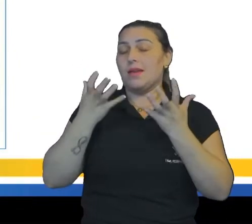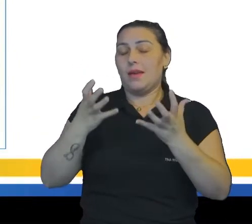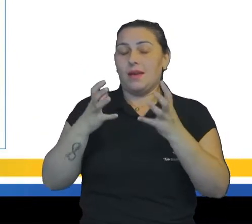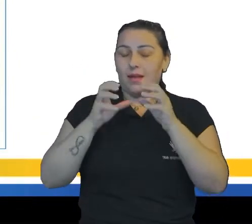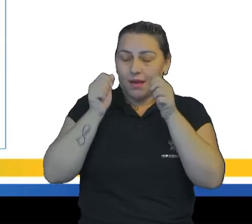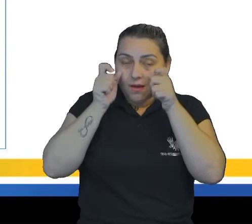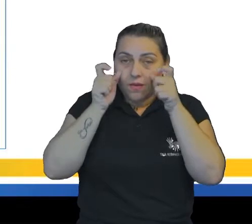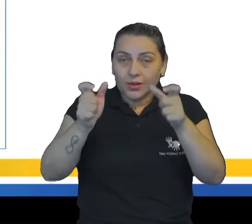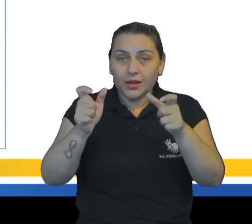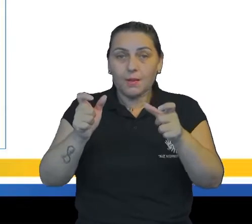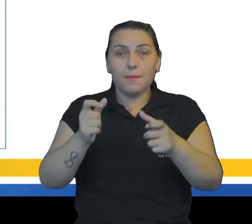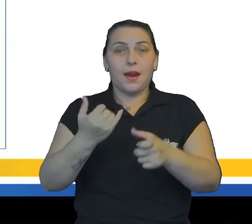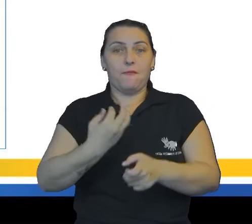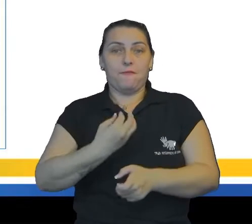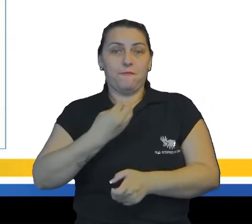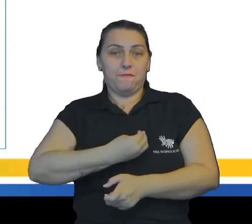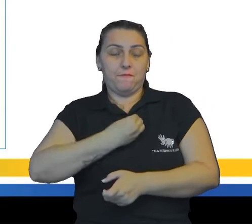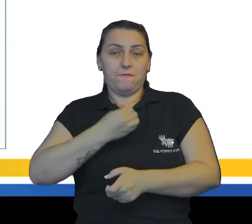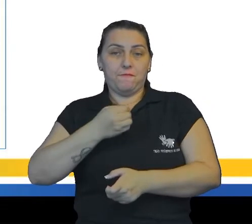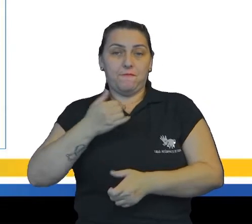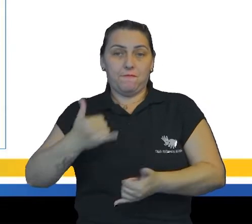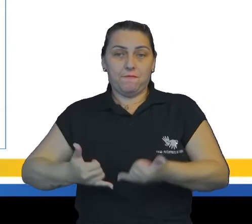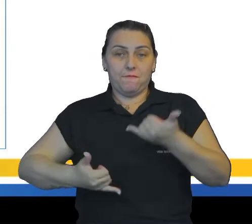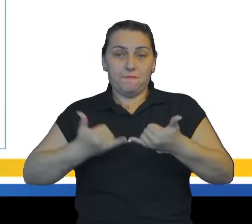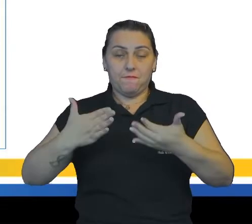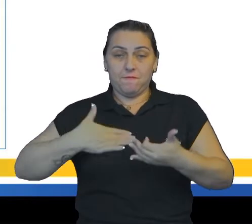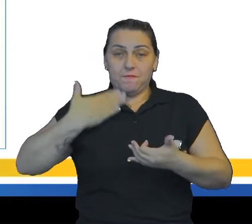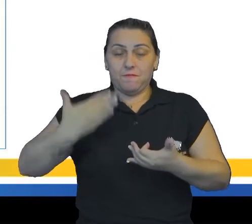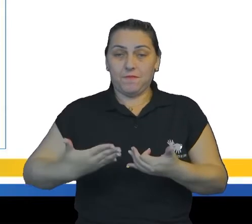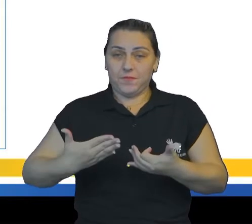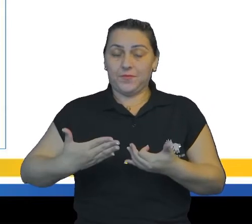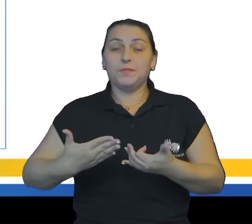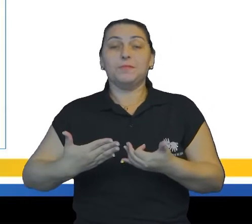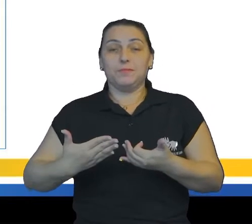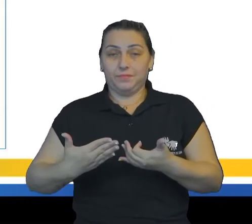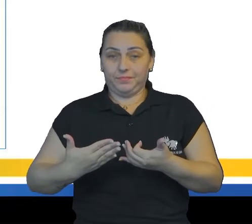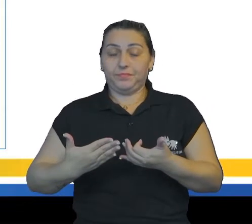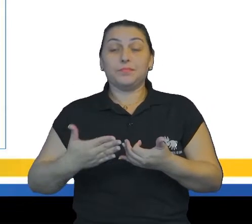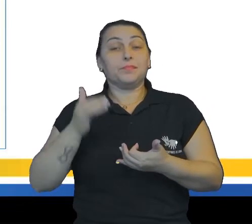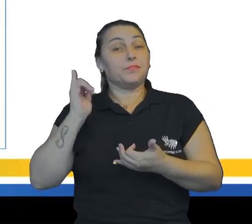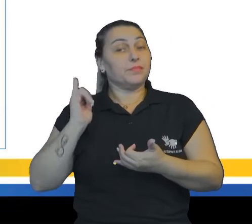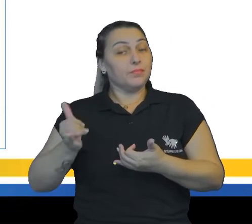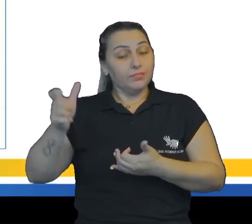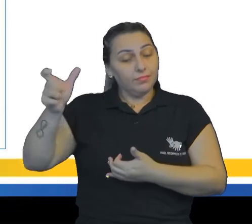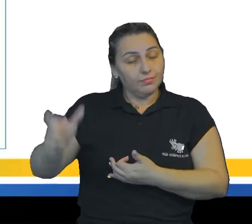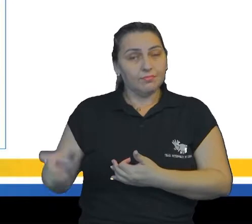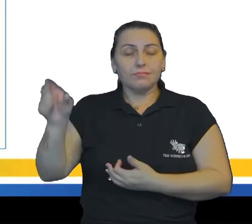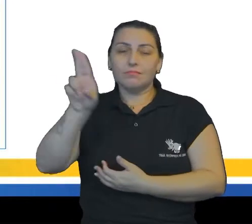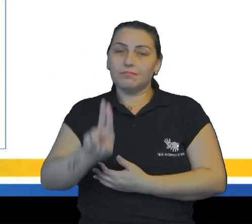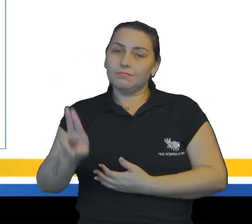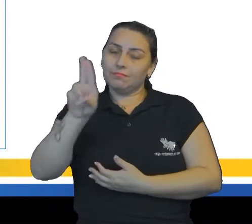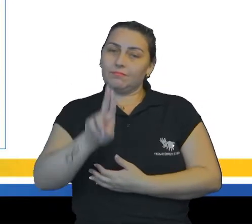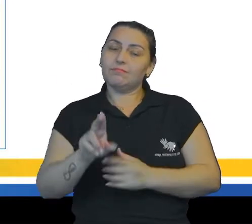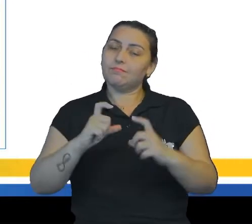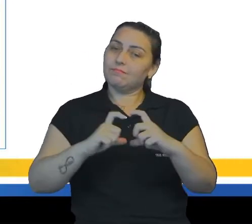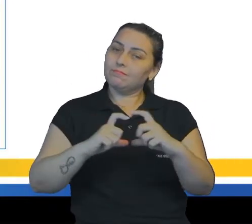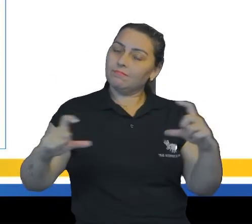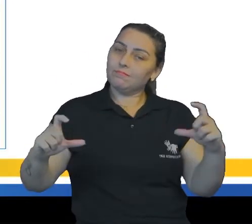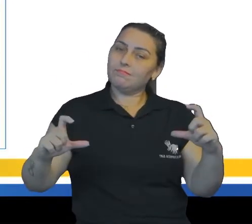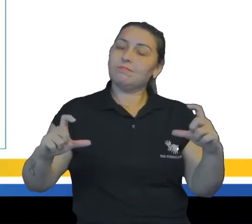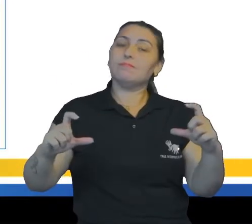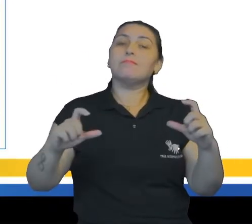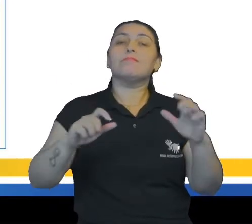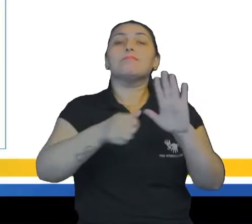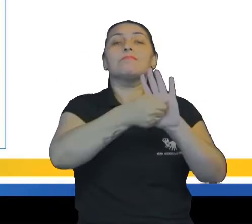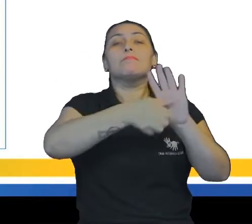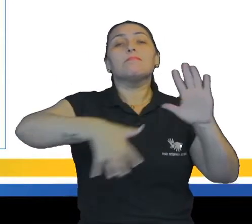para viver a aventura. Para revelar o estado eufórico e contraditório da narradora, é utilizada no trecho a figura de